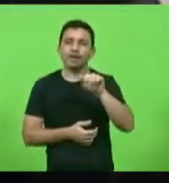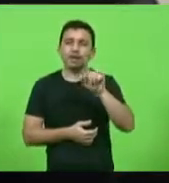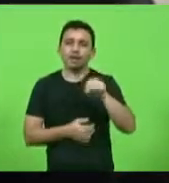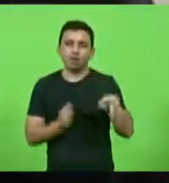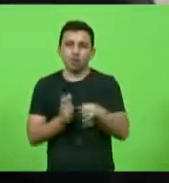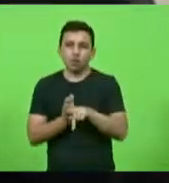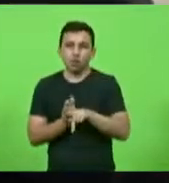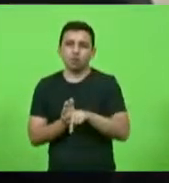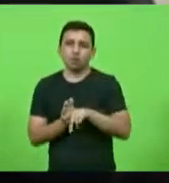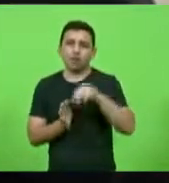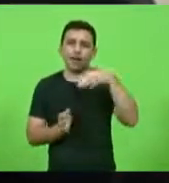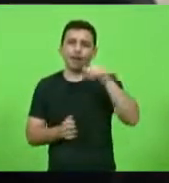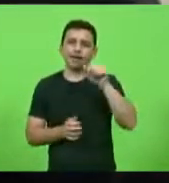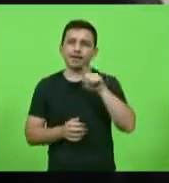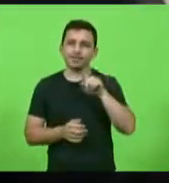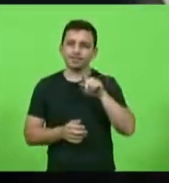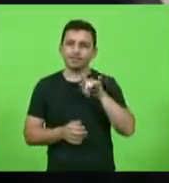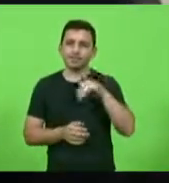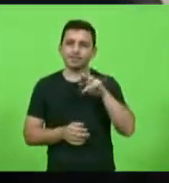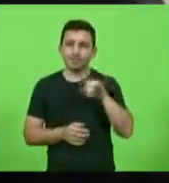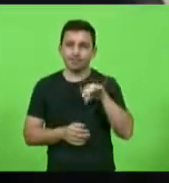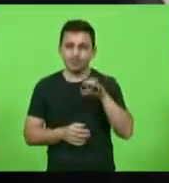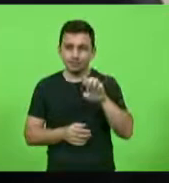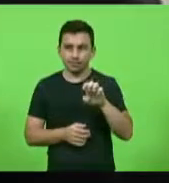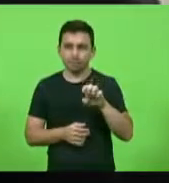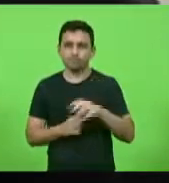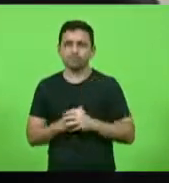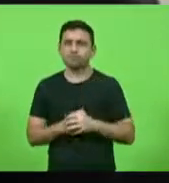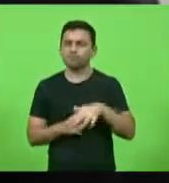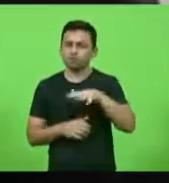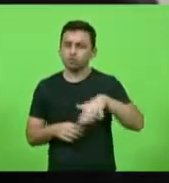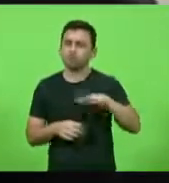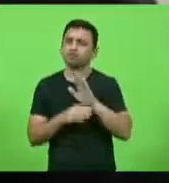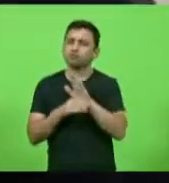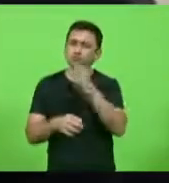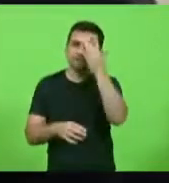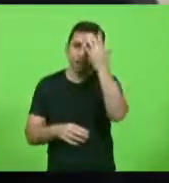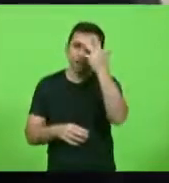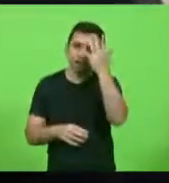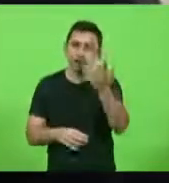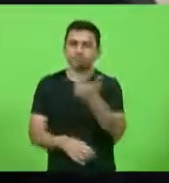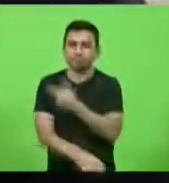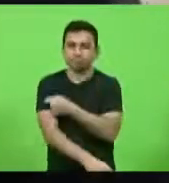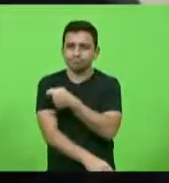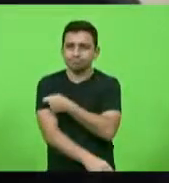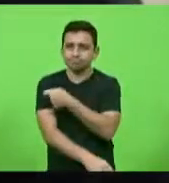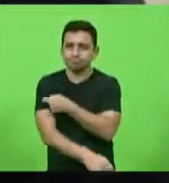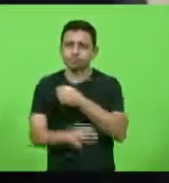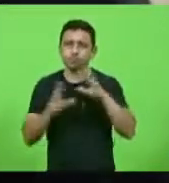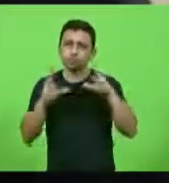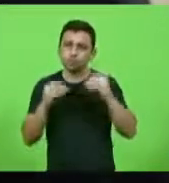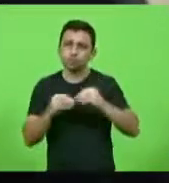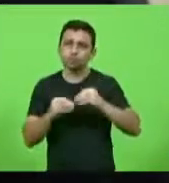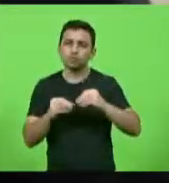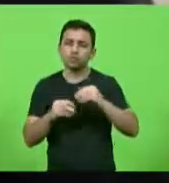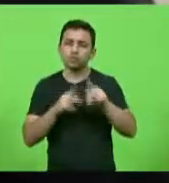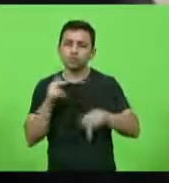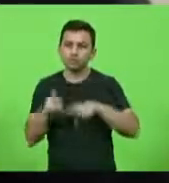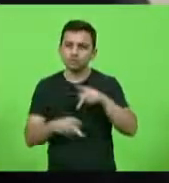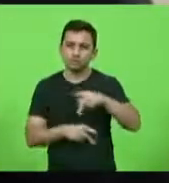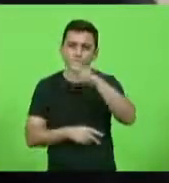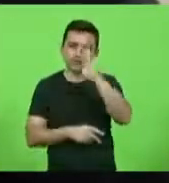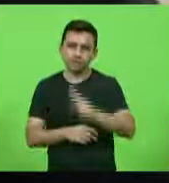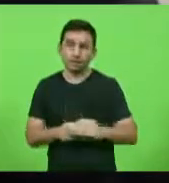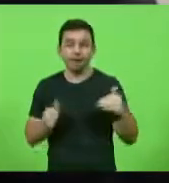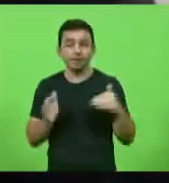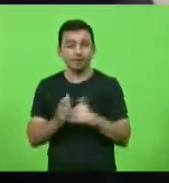Mulheres do Brasil criado com a intenção de facilitar e acelerar a chegada de imunizantes a todos os brasileiros até setembro o